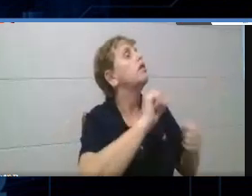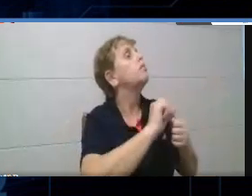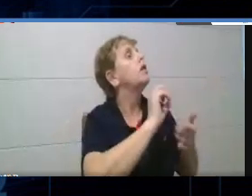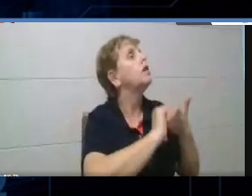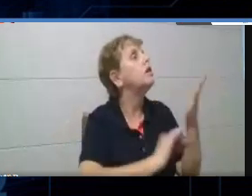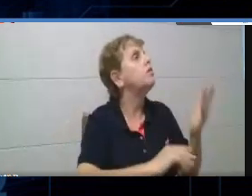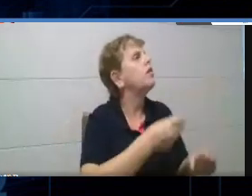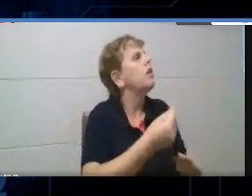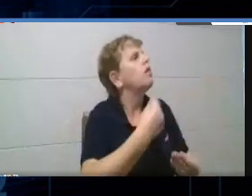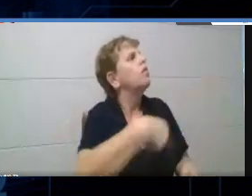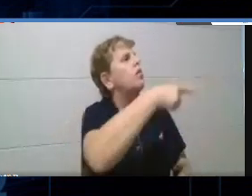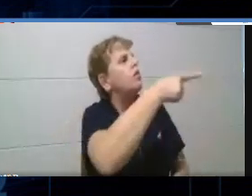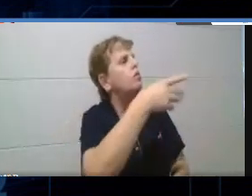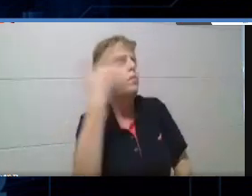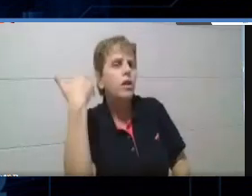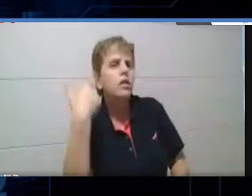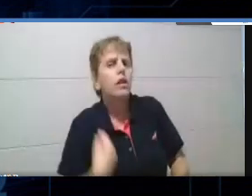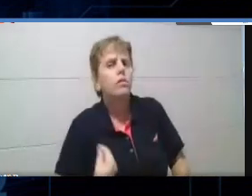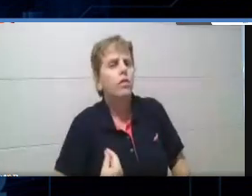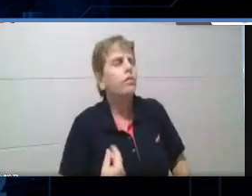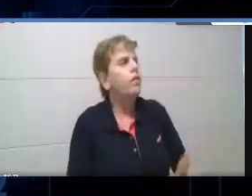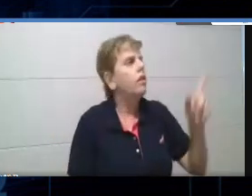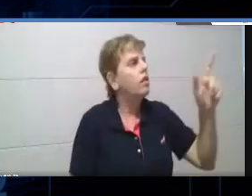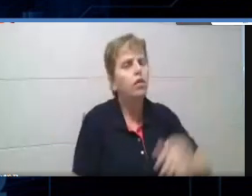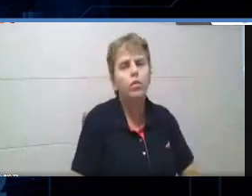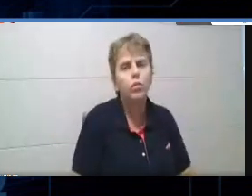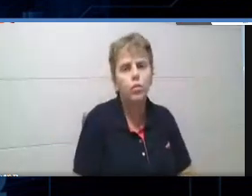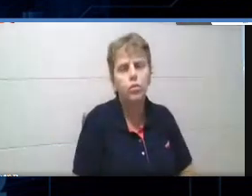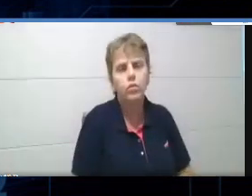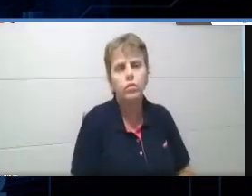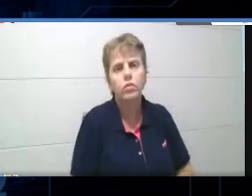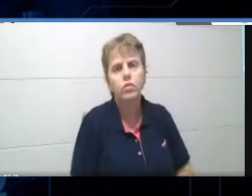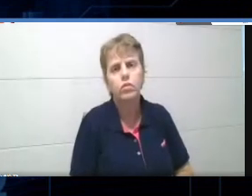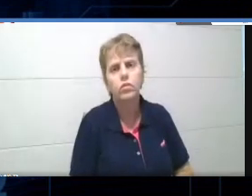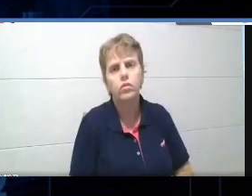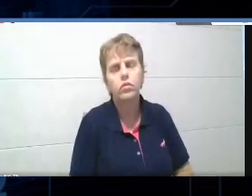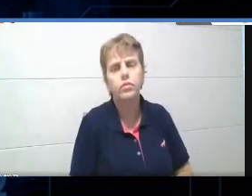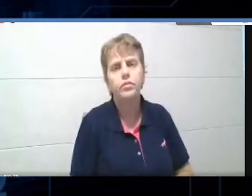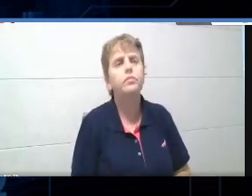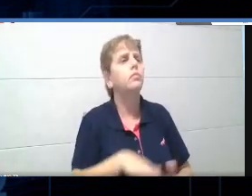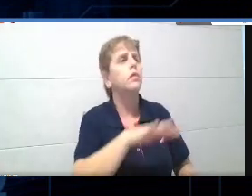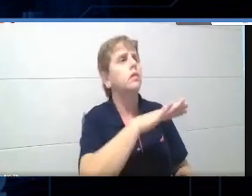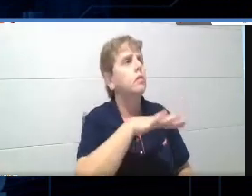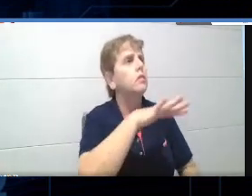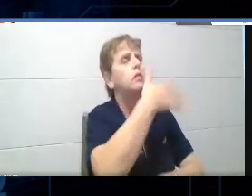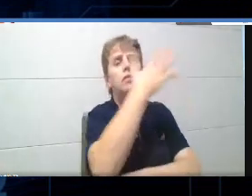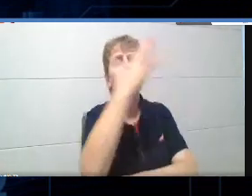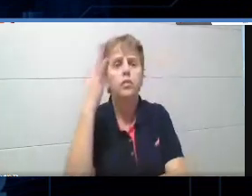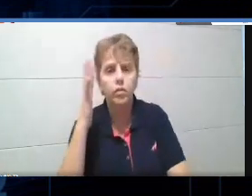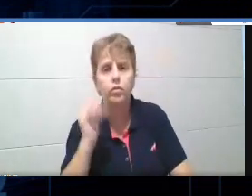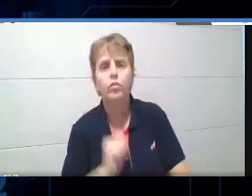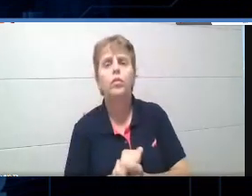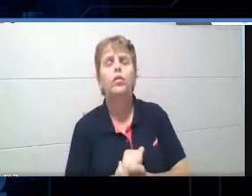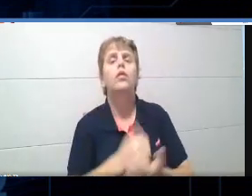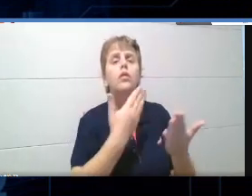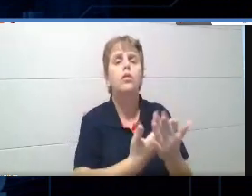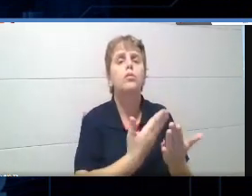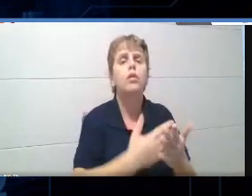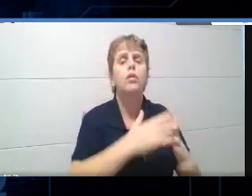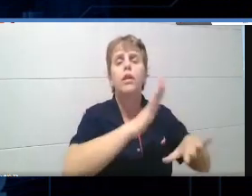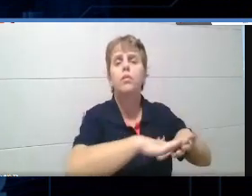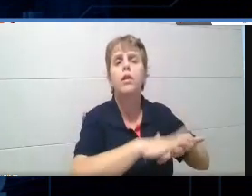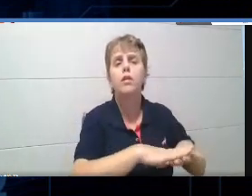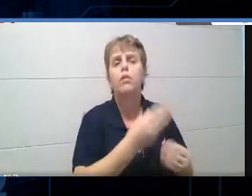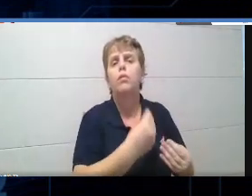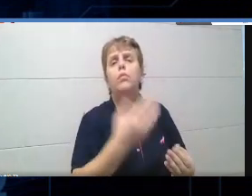sua época, quando tinha que, sei lá, a parte de meio ambiente, a parte de estudar matemática, parte,